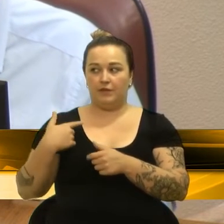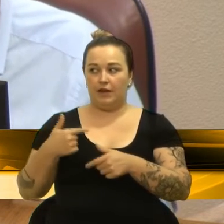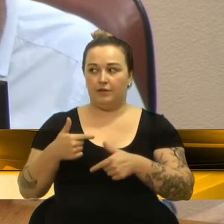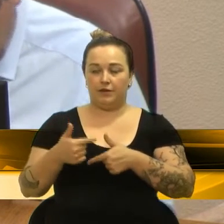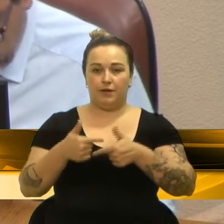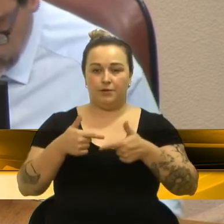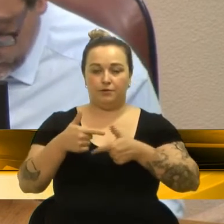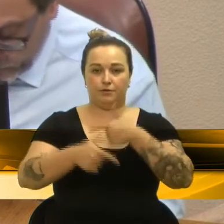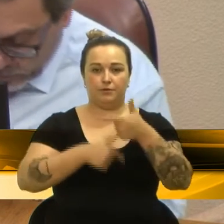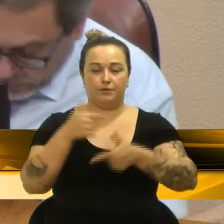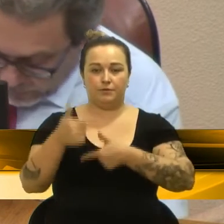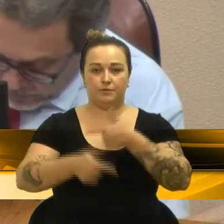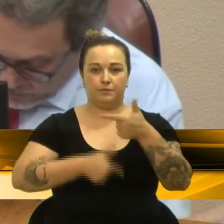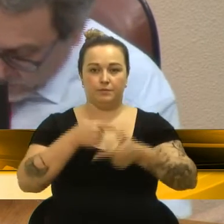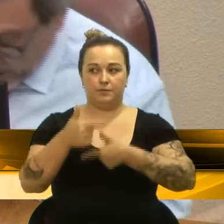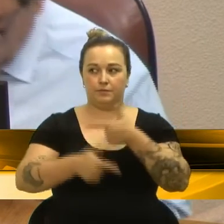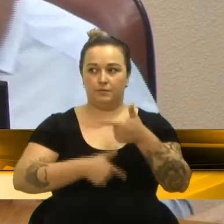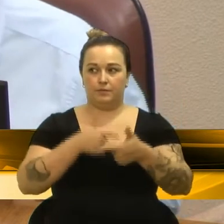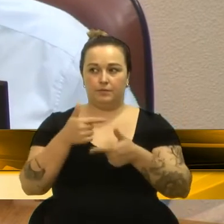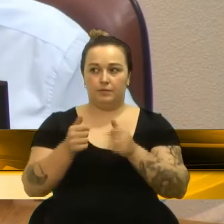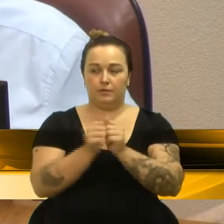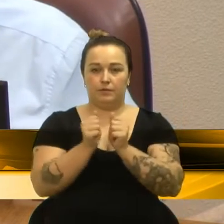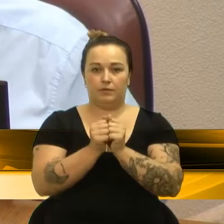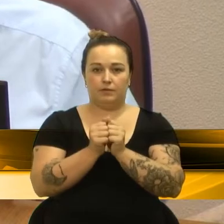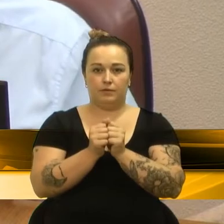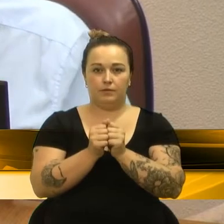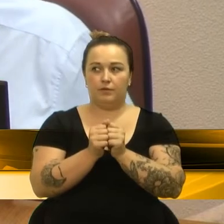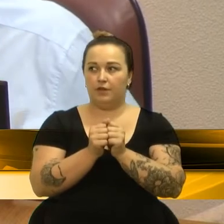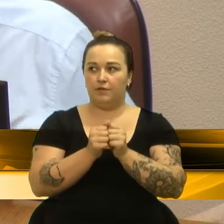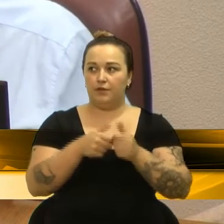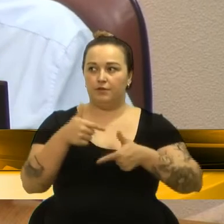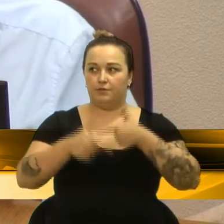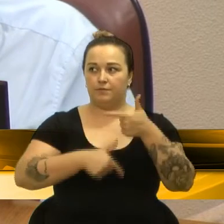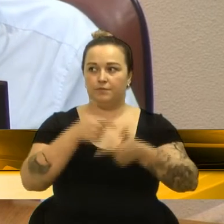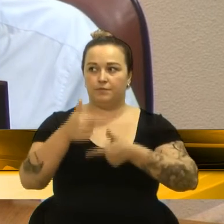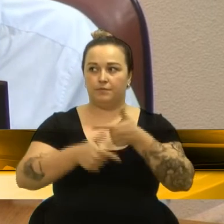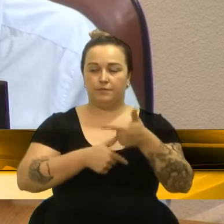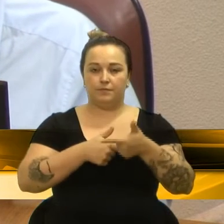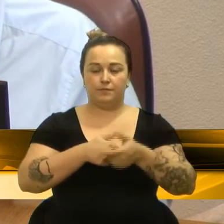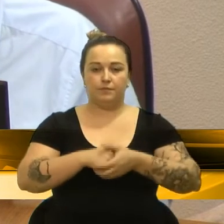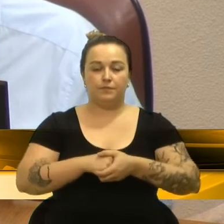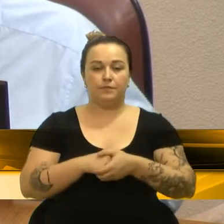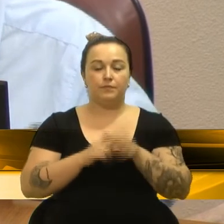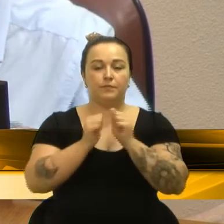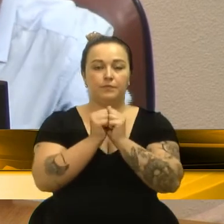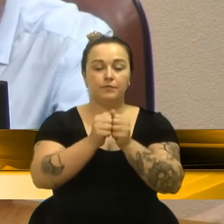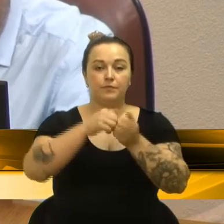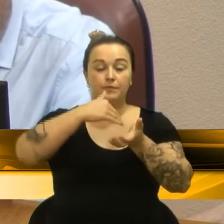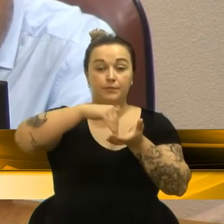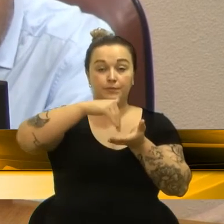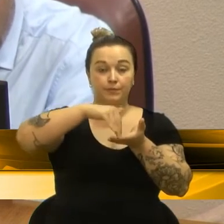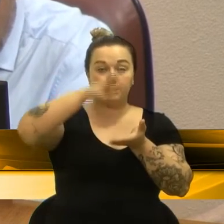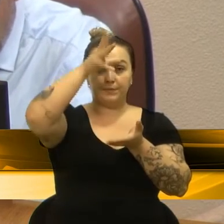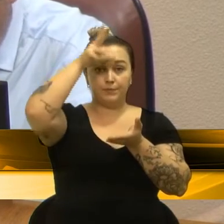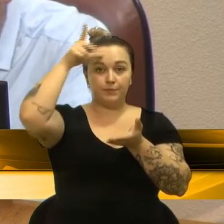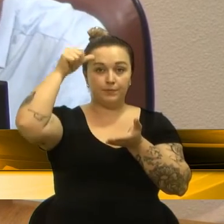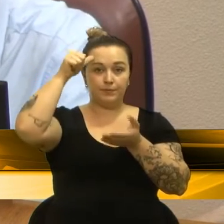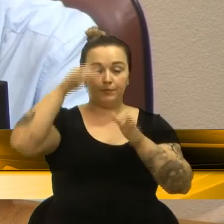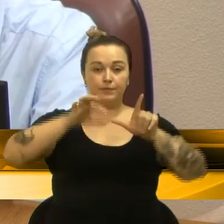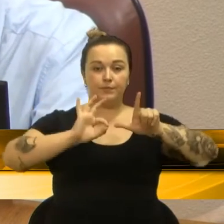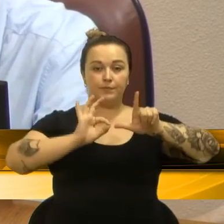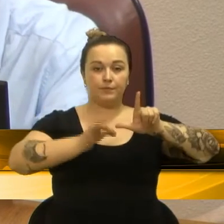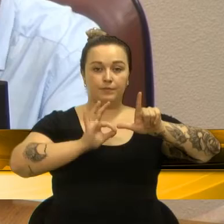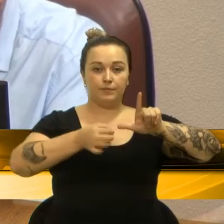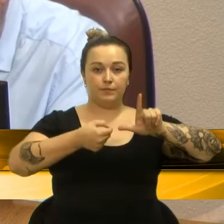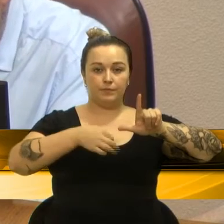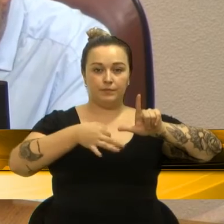1999 e demais normas aplicáveis. Secretaria Municipal de Recursos Humanos e Logística, Central